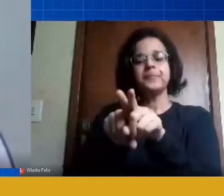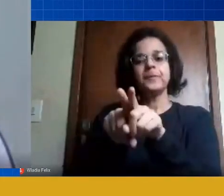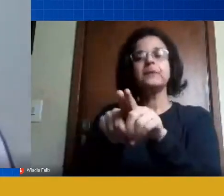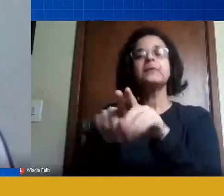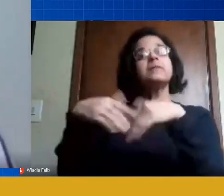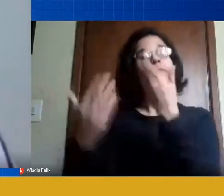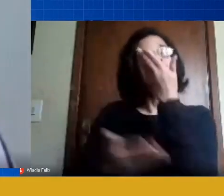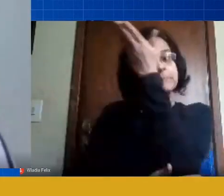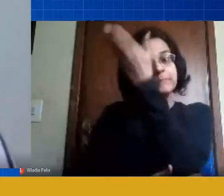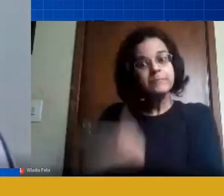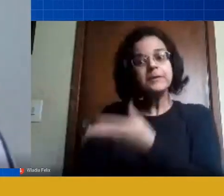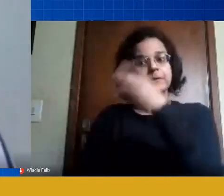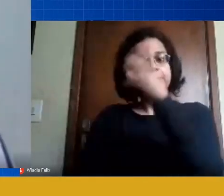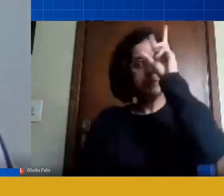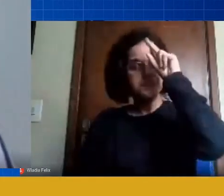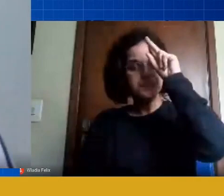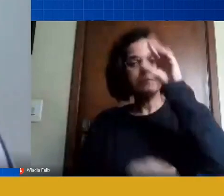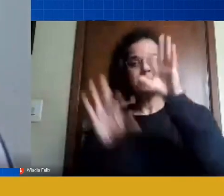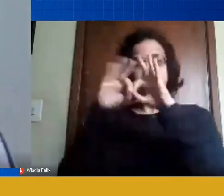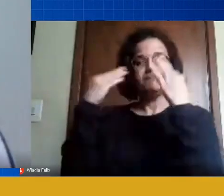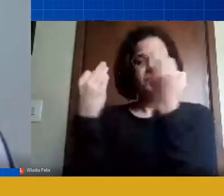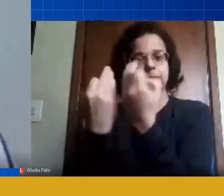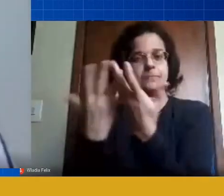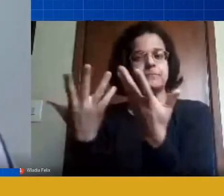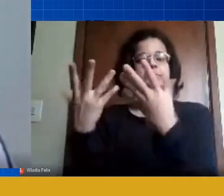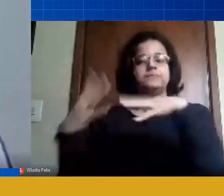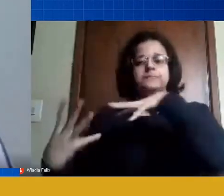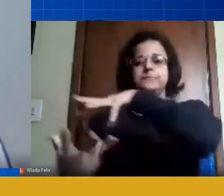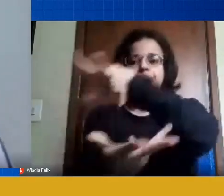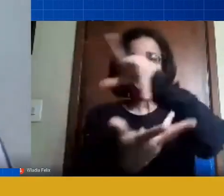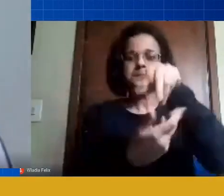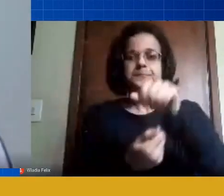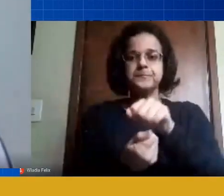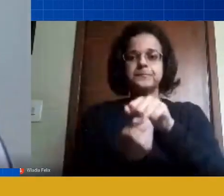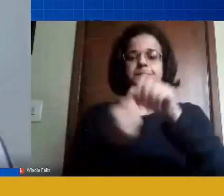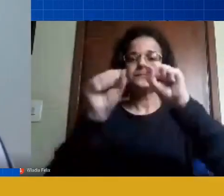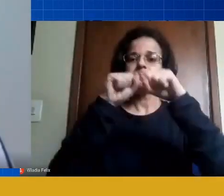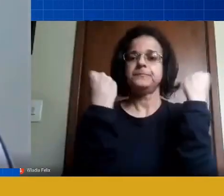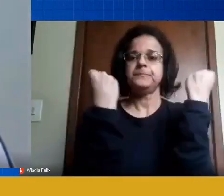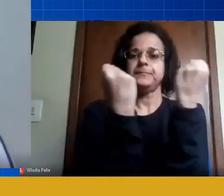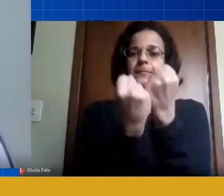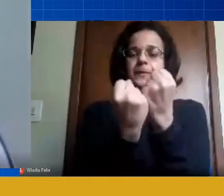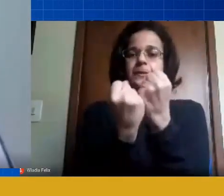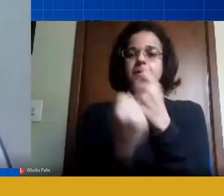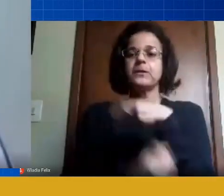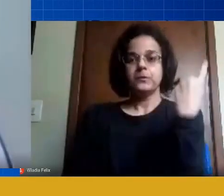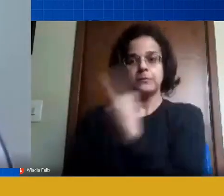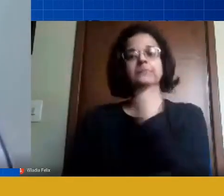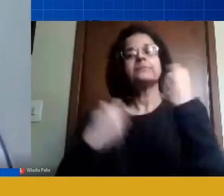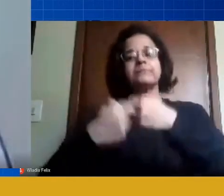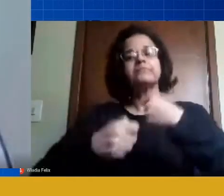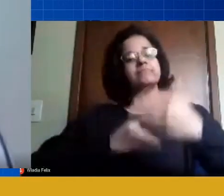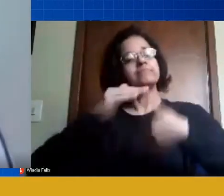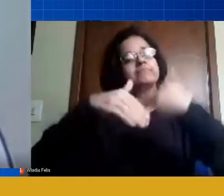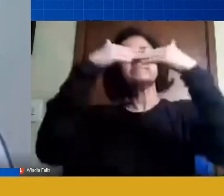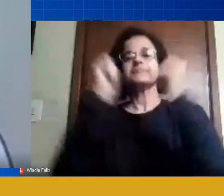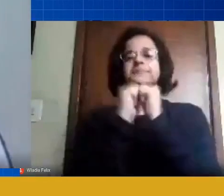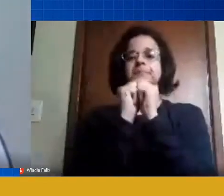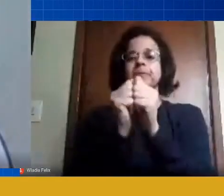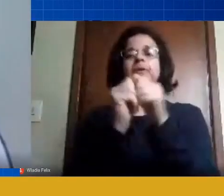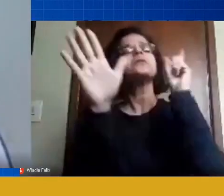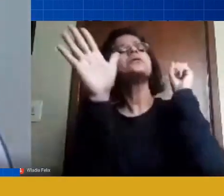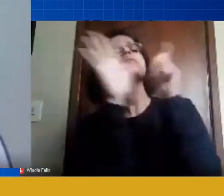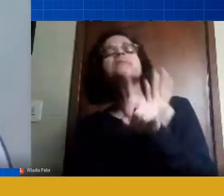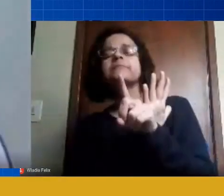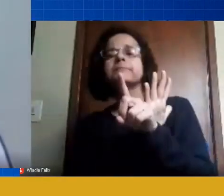história uma história da família uma história de um mundo uma história de uma sociedade que vamos ter que construir juntos então a pergunta que fica